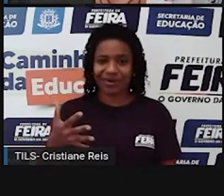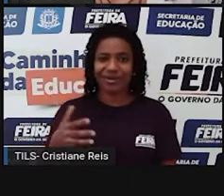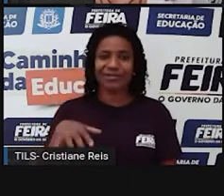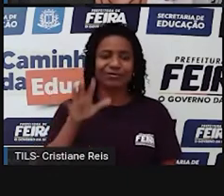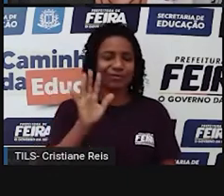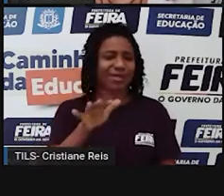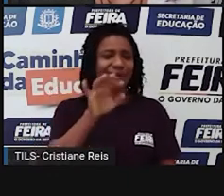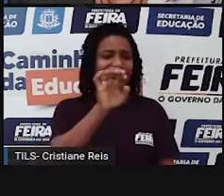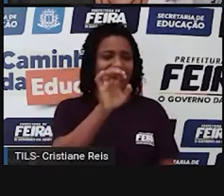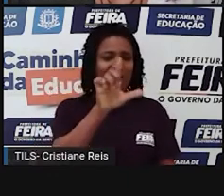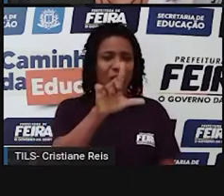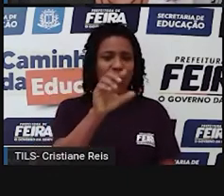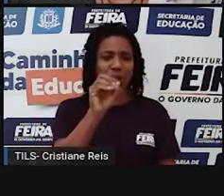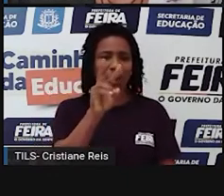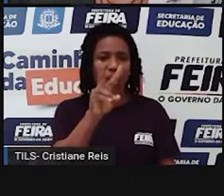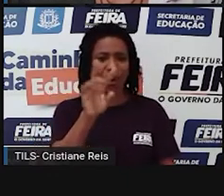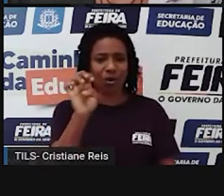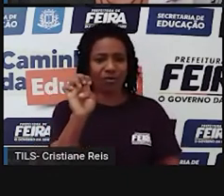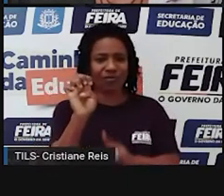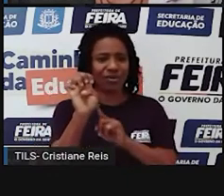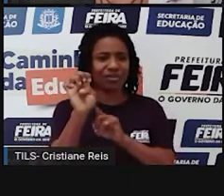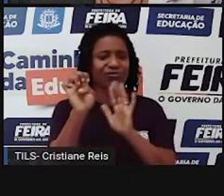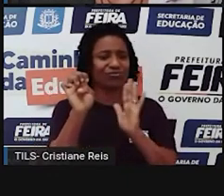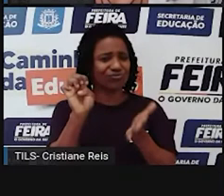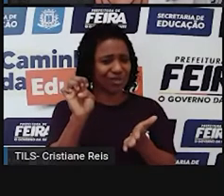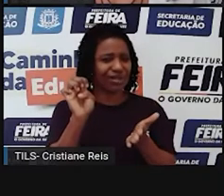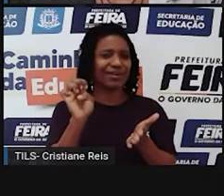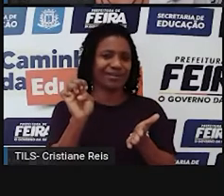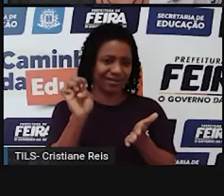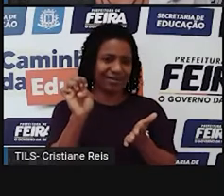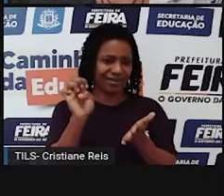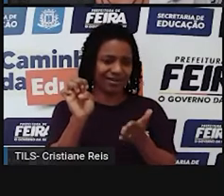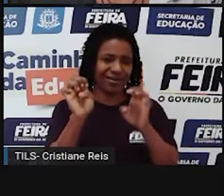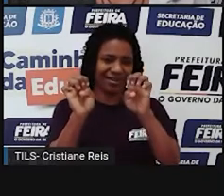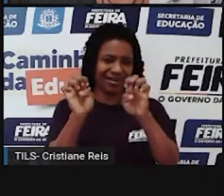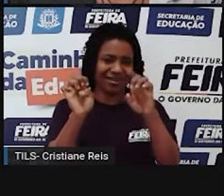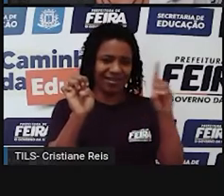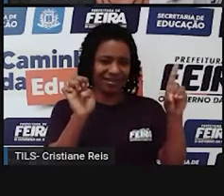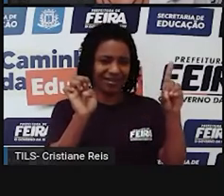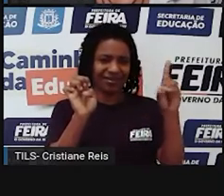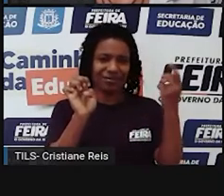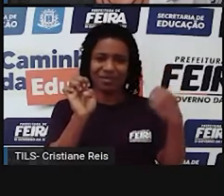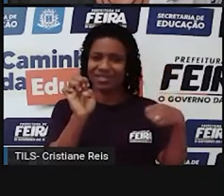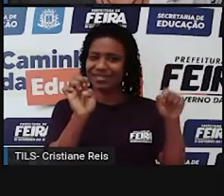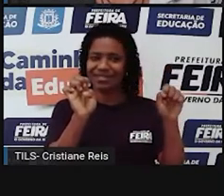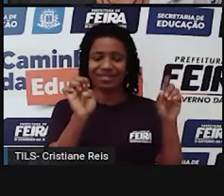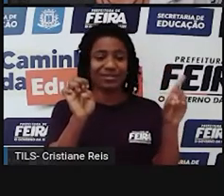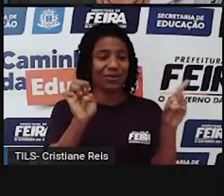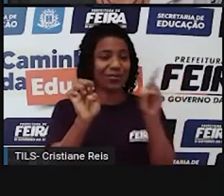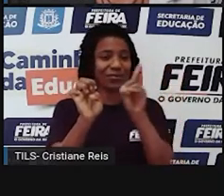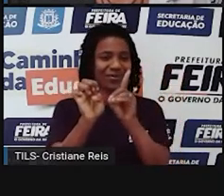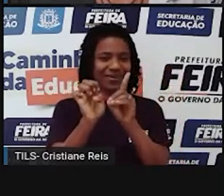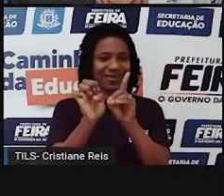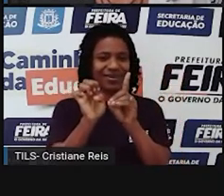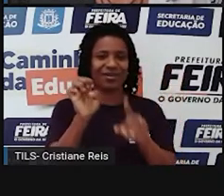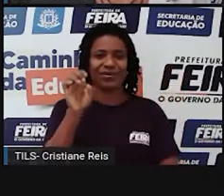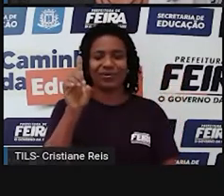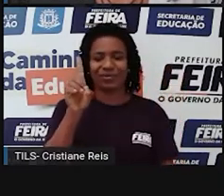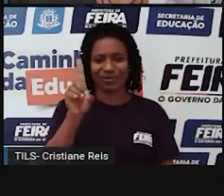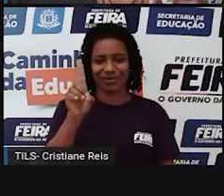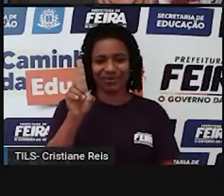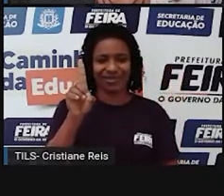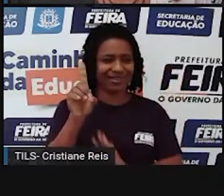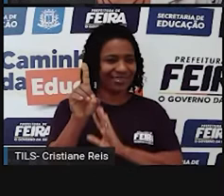em E. Ora, se ele já termina com a letra E, eu não vou acrescentar E de. Eu apenas irei acrescentar a